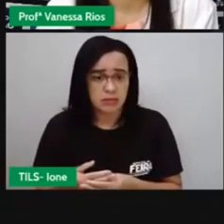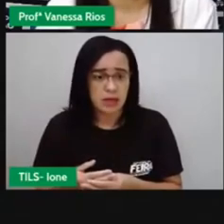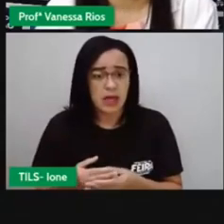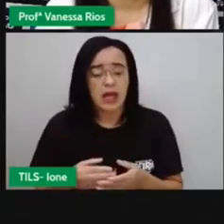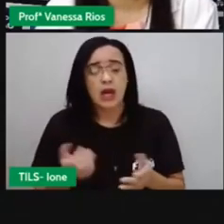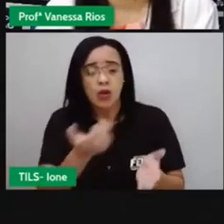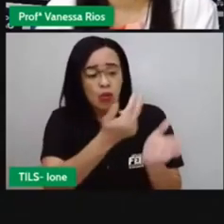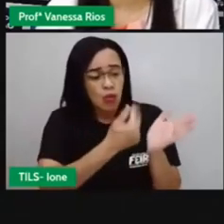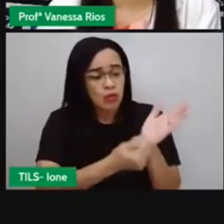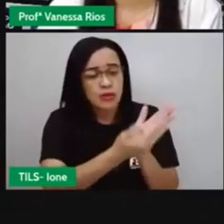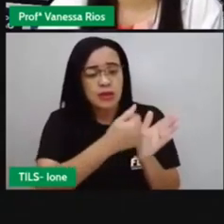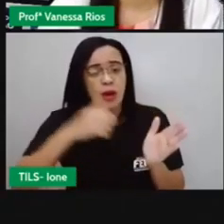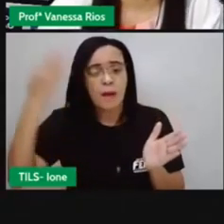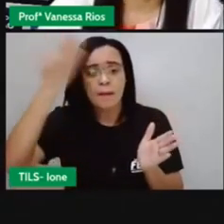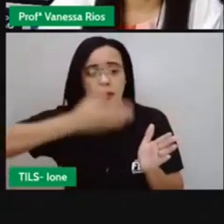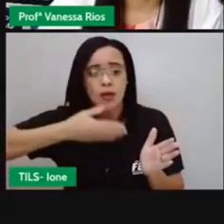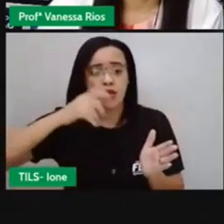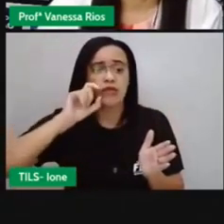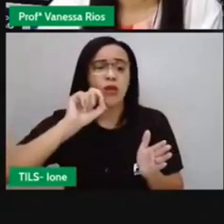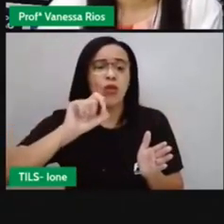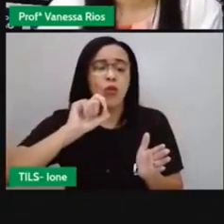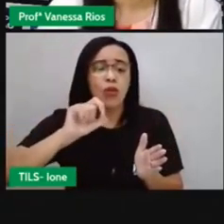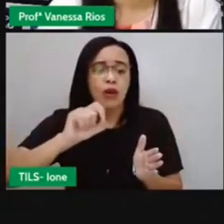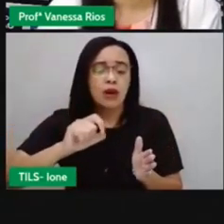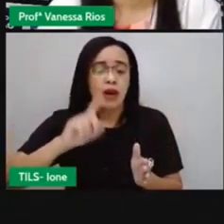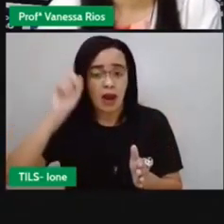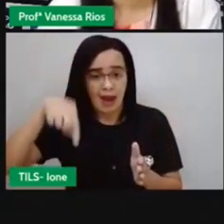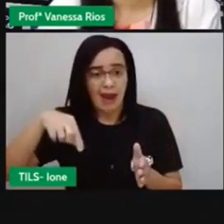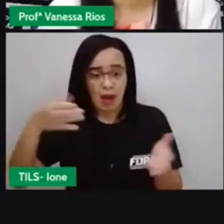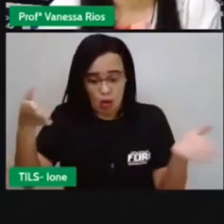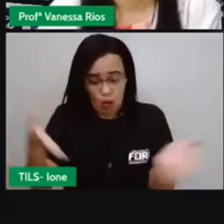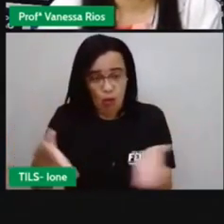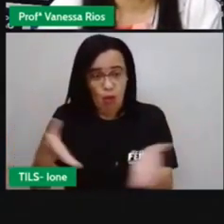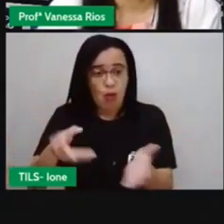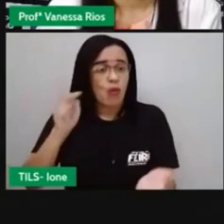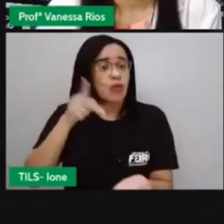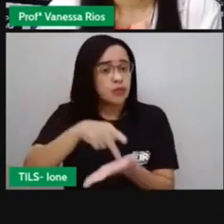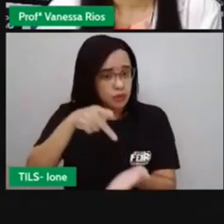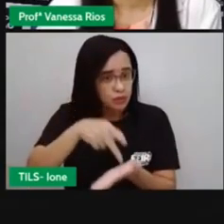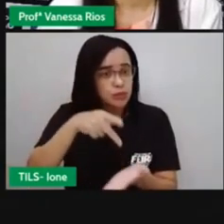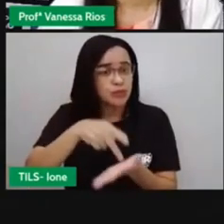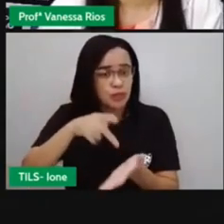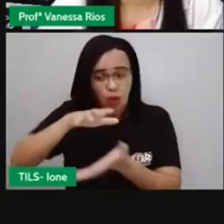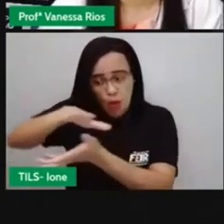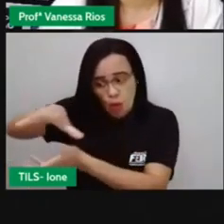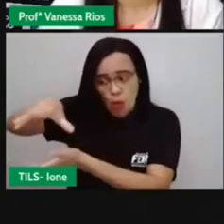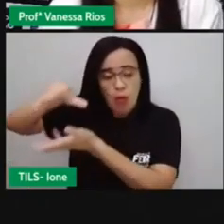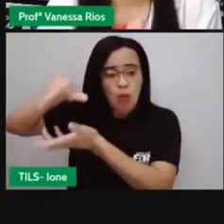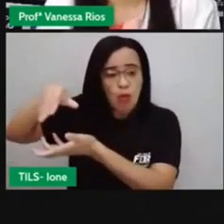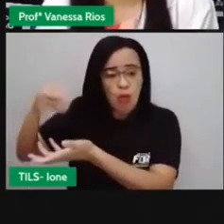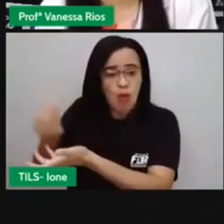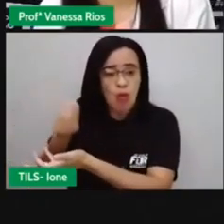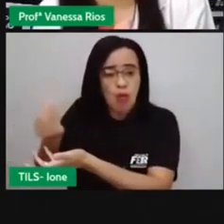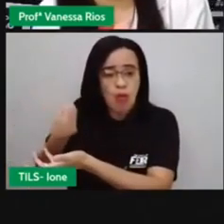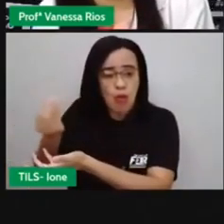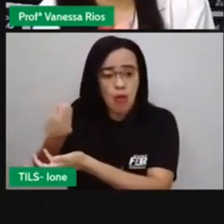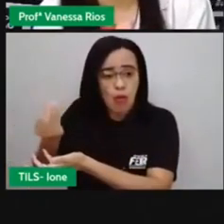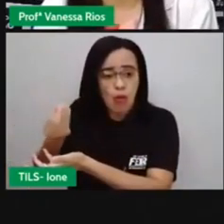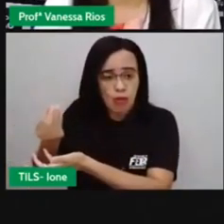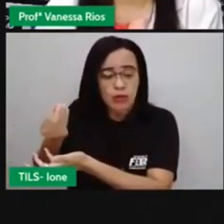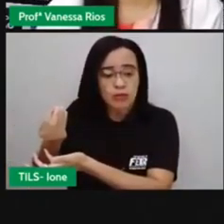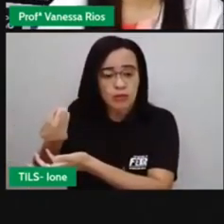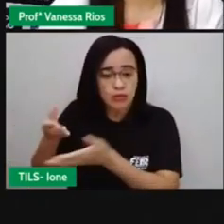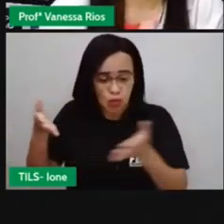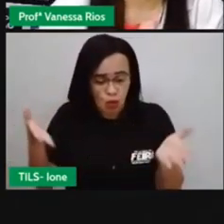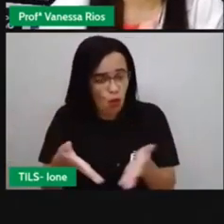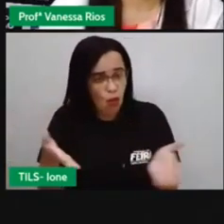desenho, observar a realidade, né? Que a gente se encontra. E que pode estar atrelada ao que a gente vive hoje,